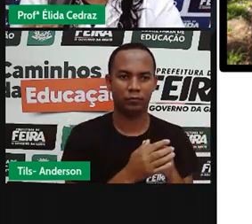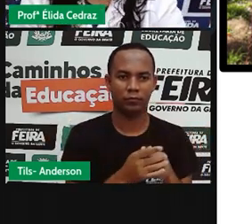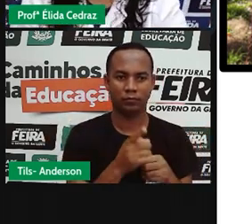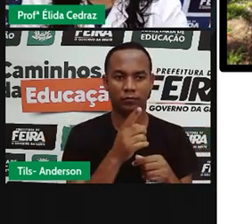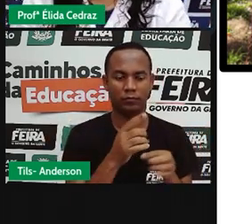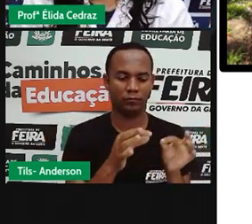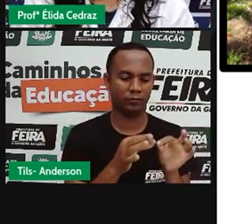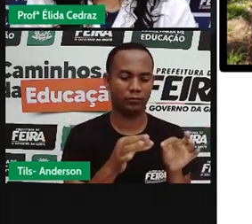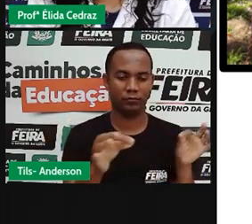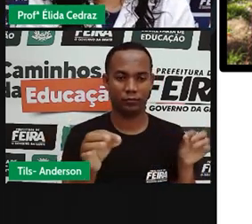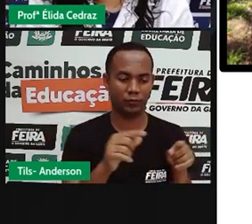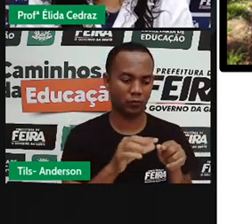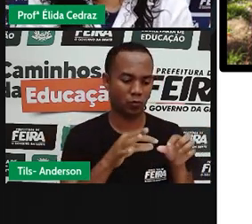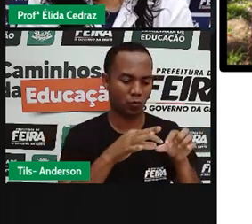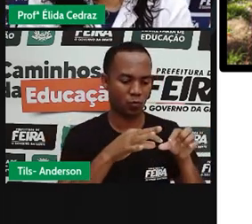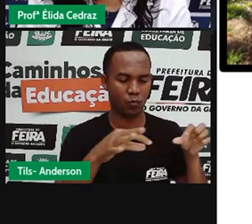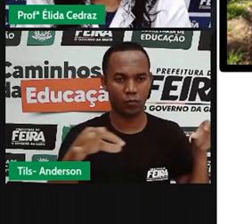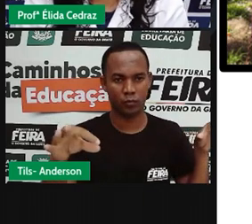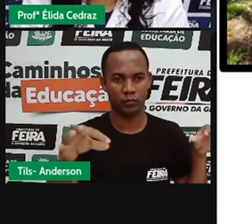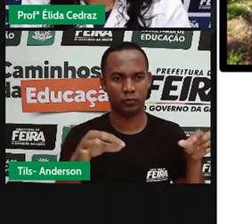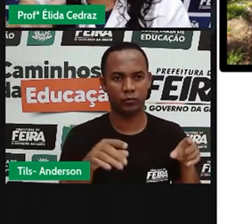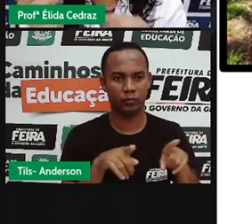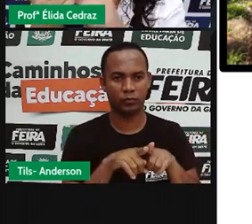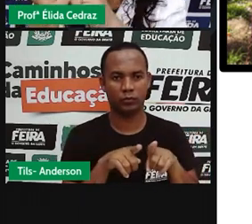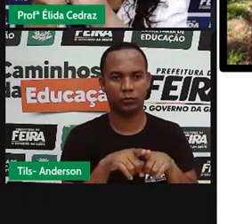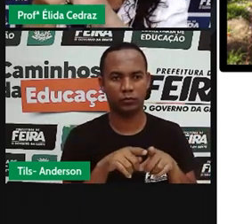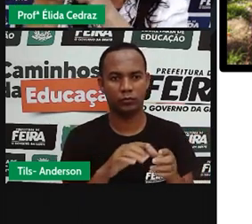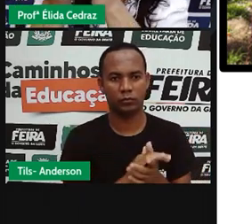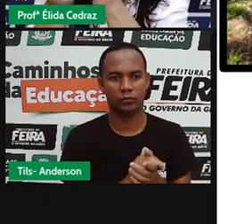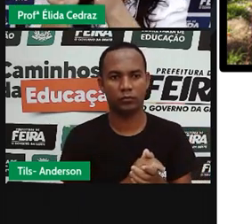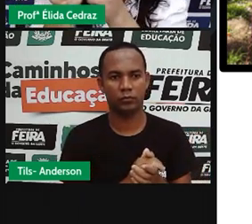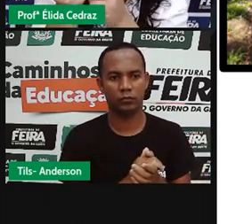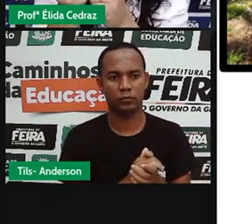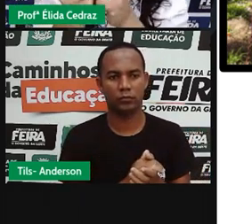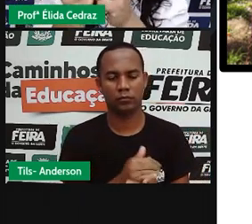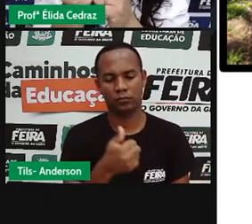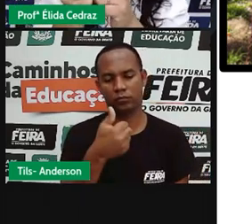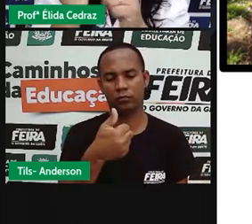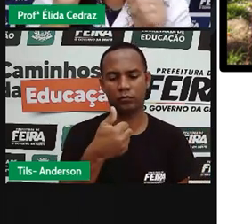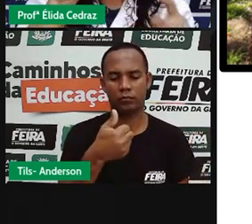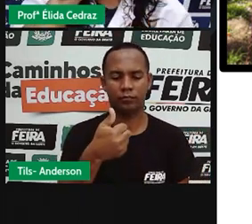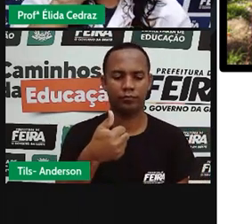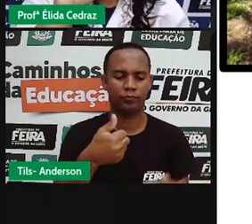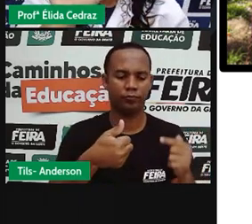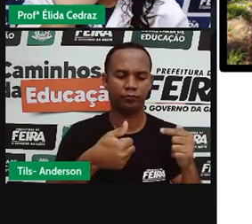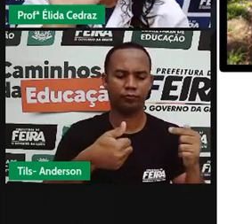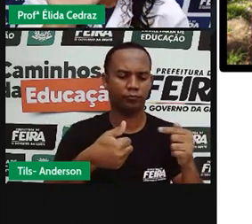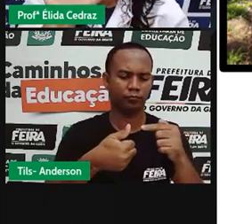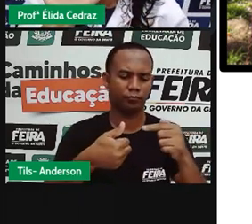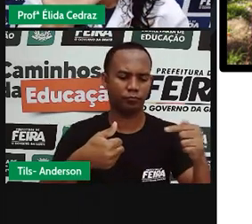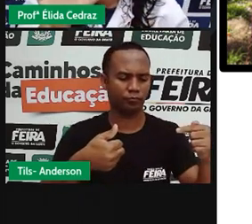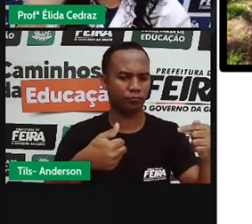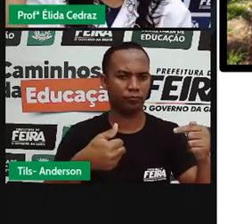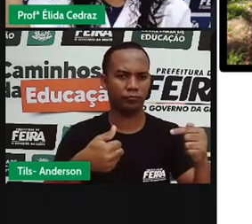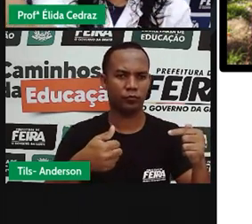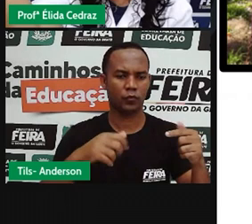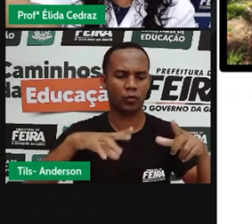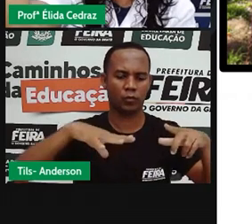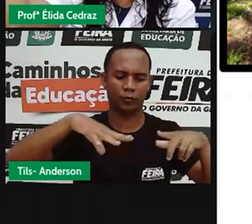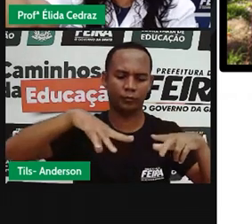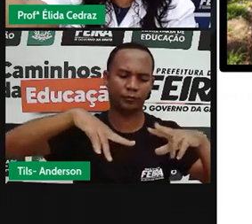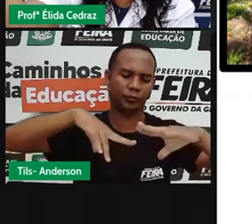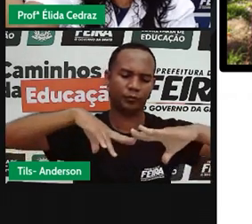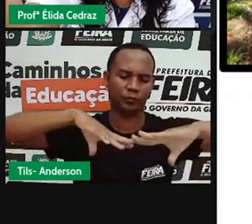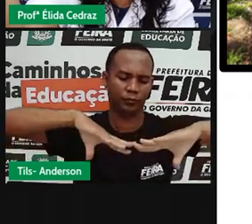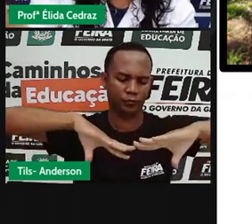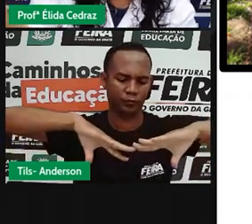réguas, e com as medidas não convencionais. A polegada, o palmo, a